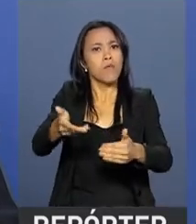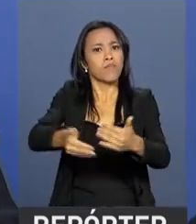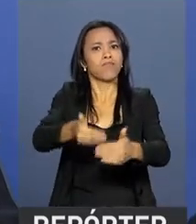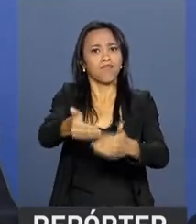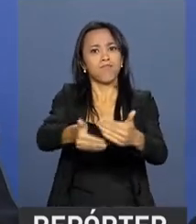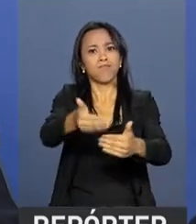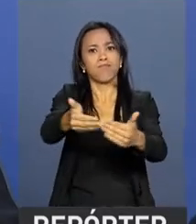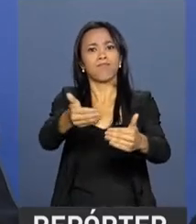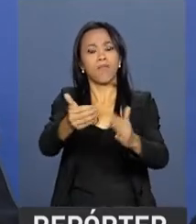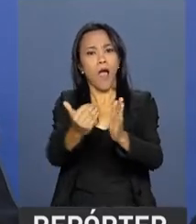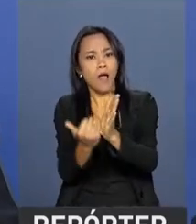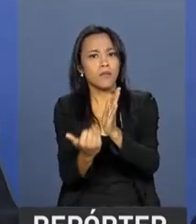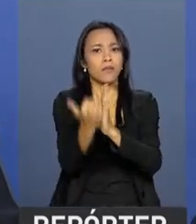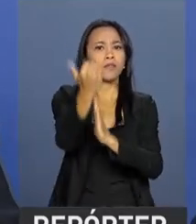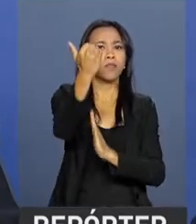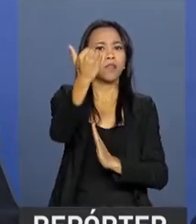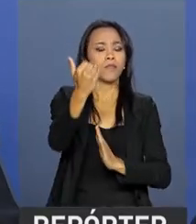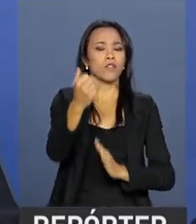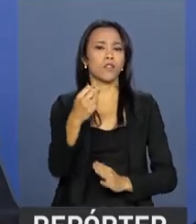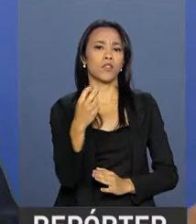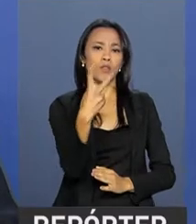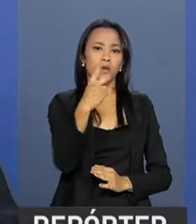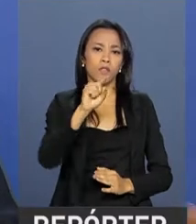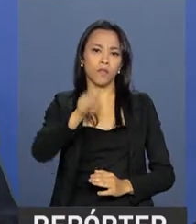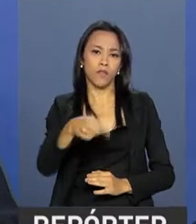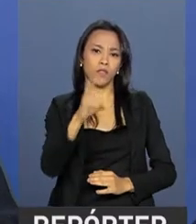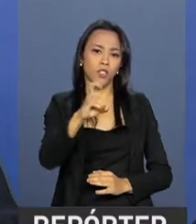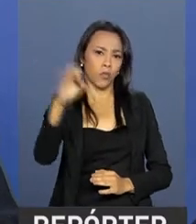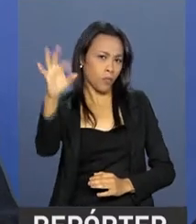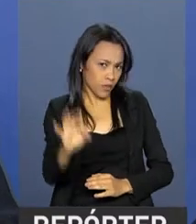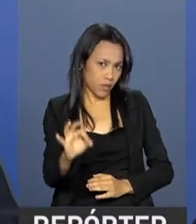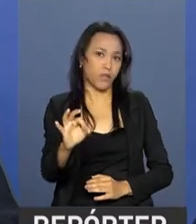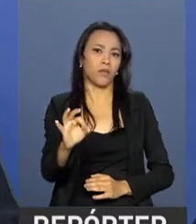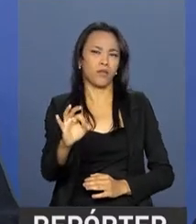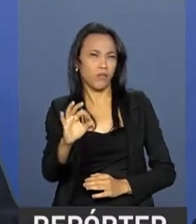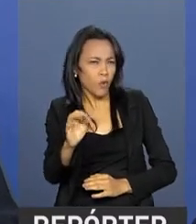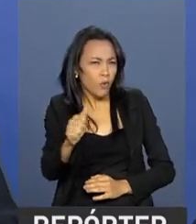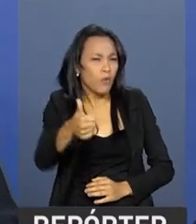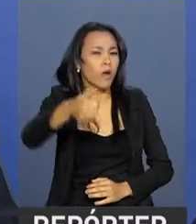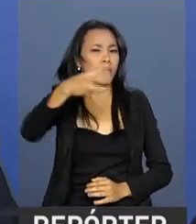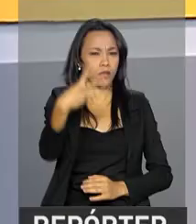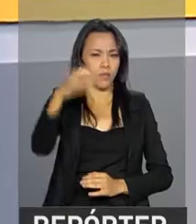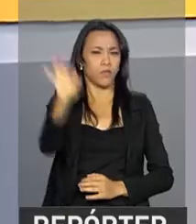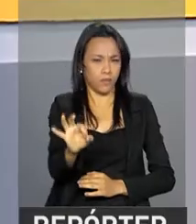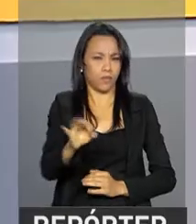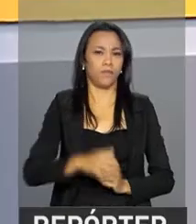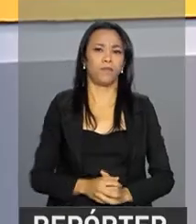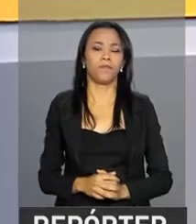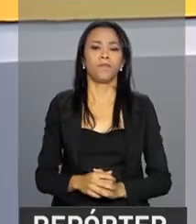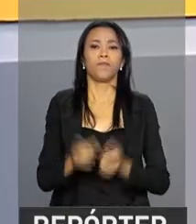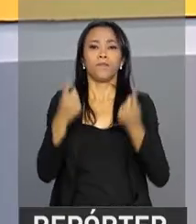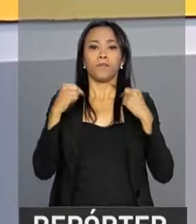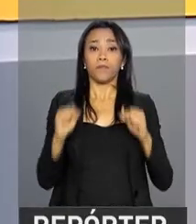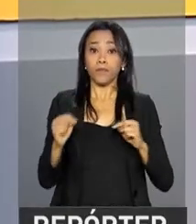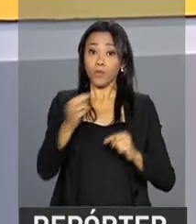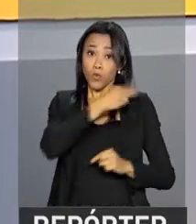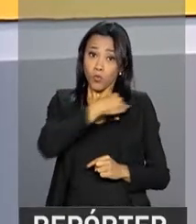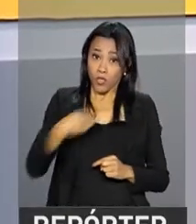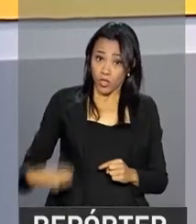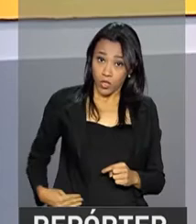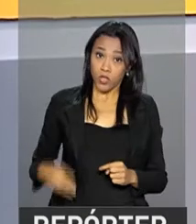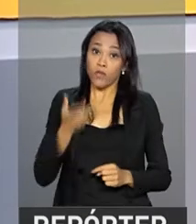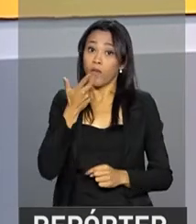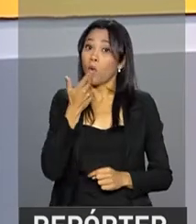acima de 2,5%, possivelmente ao redor de 3%. O ministro da Fazenda